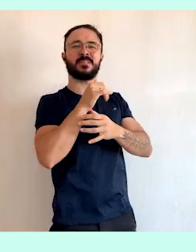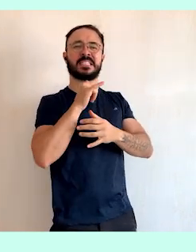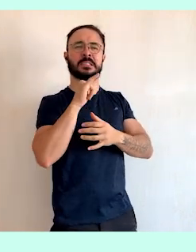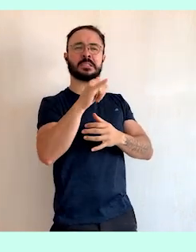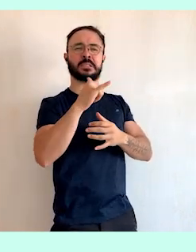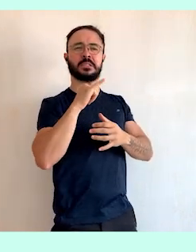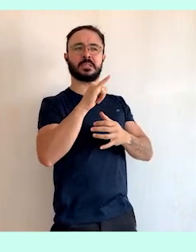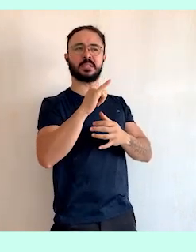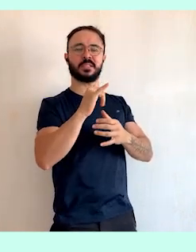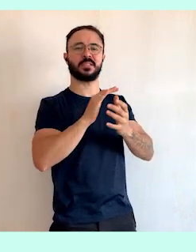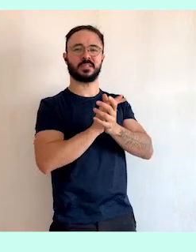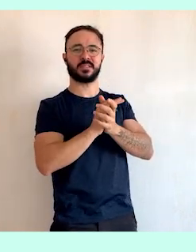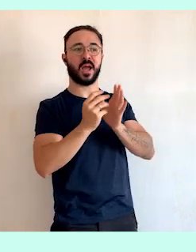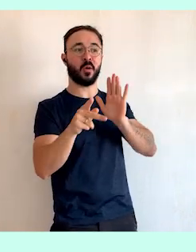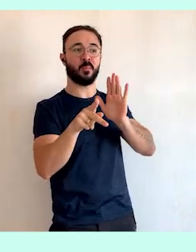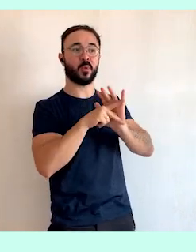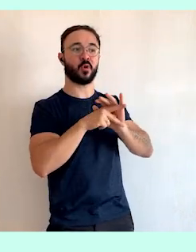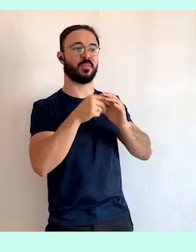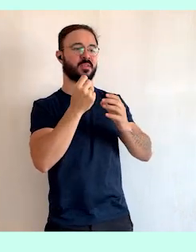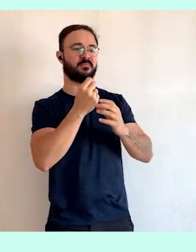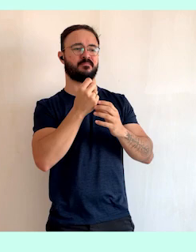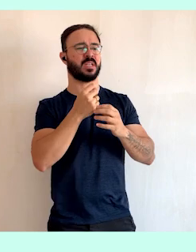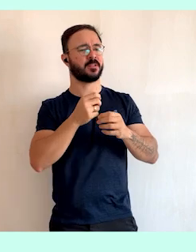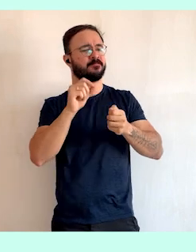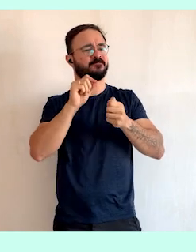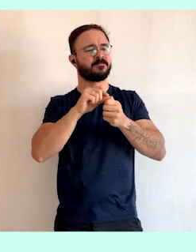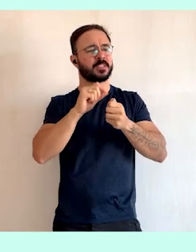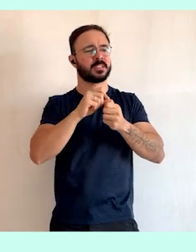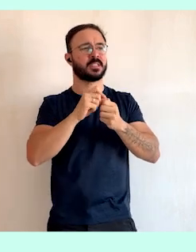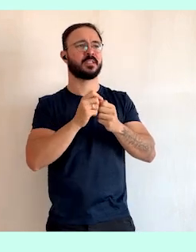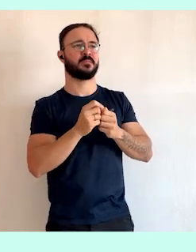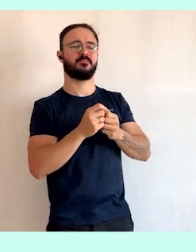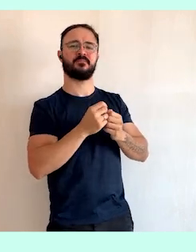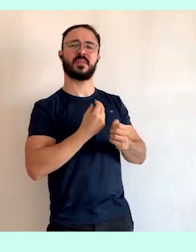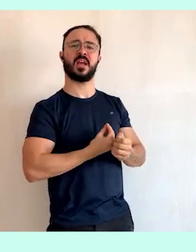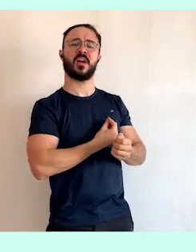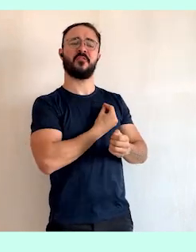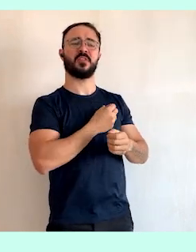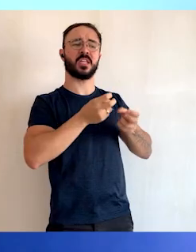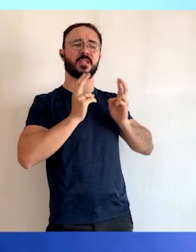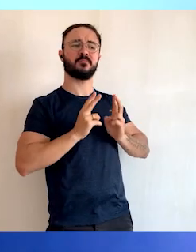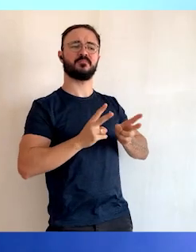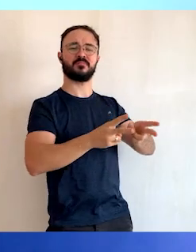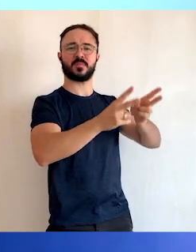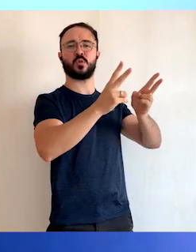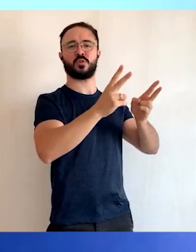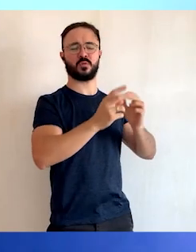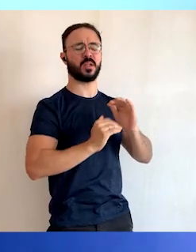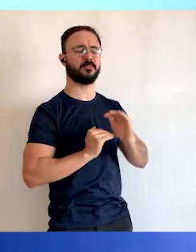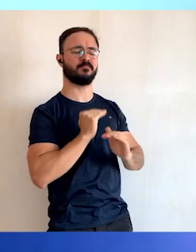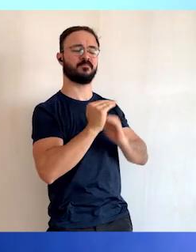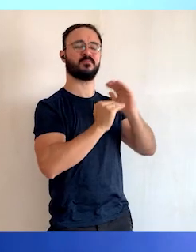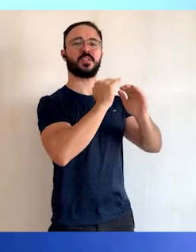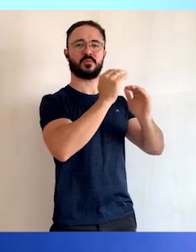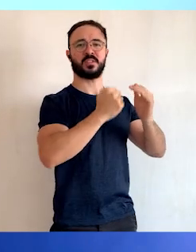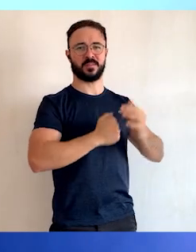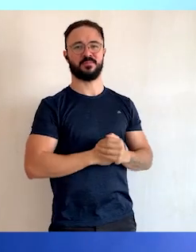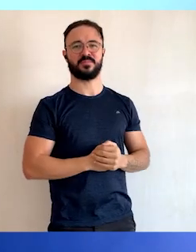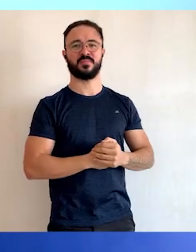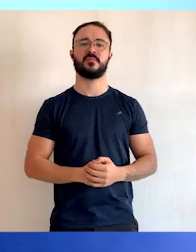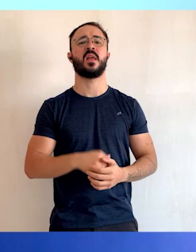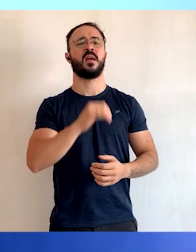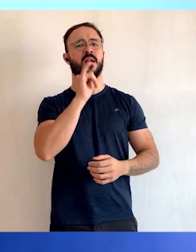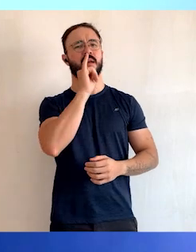o que temos que fazer durante nossa vida, o nosso metabolismo. Como exemplo de célula